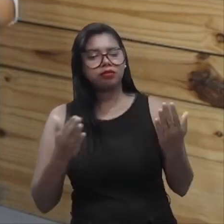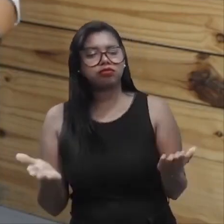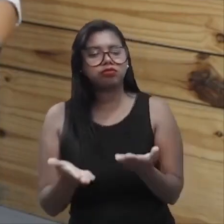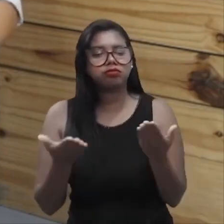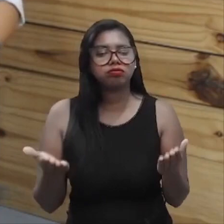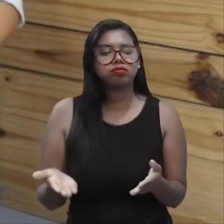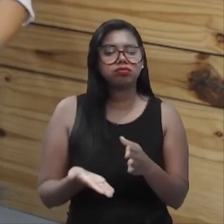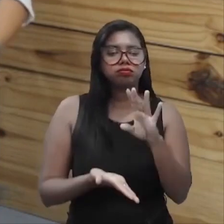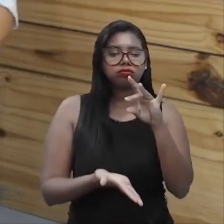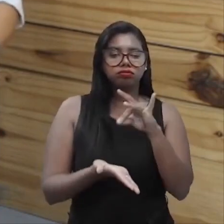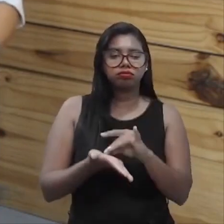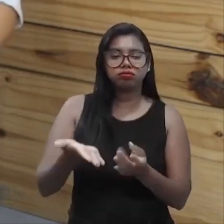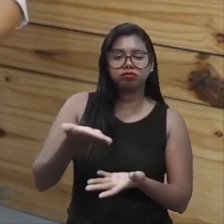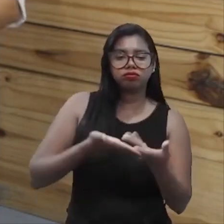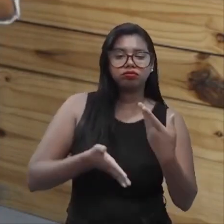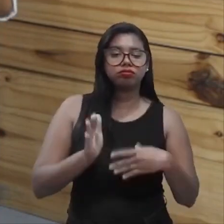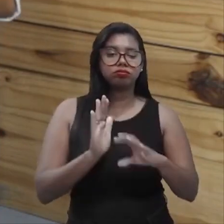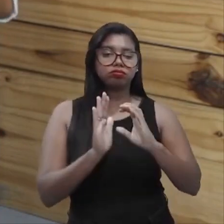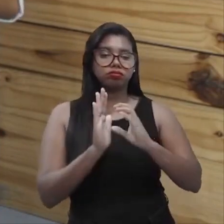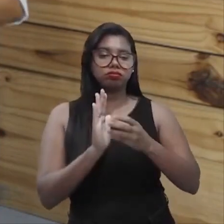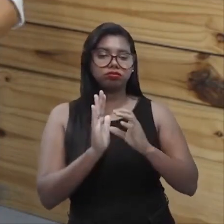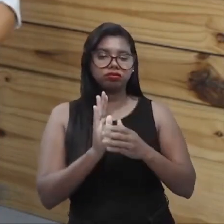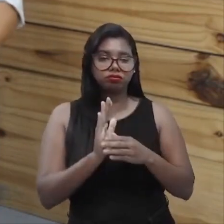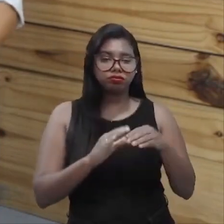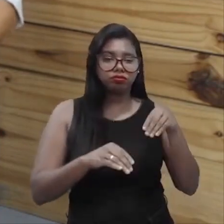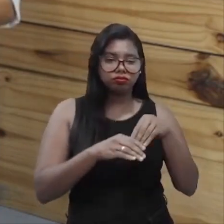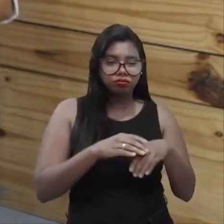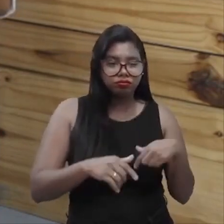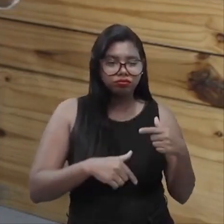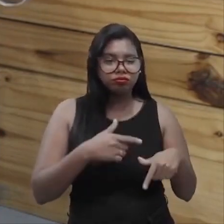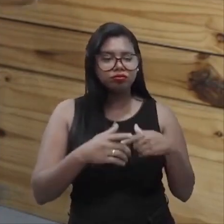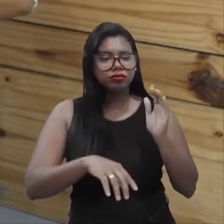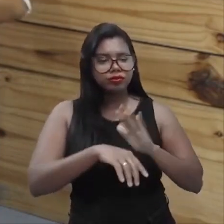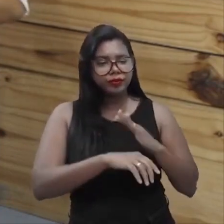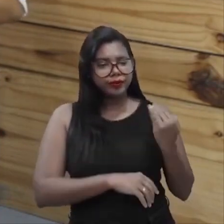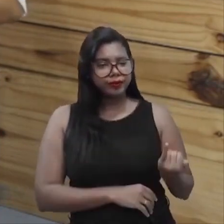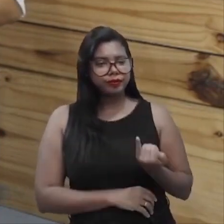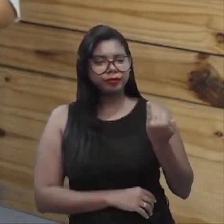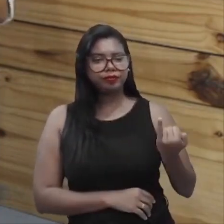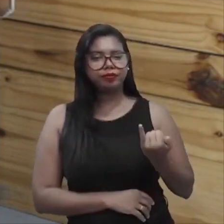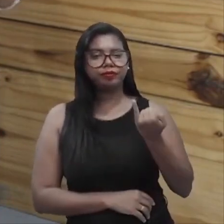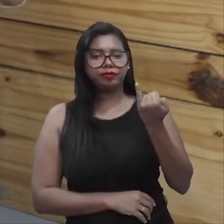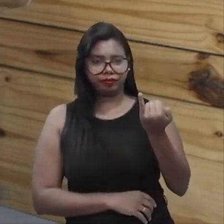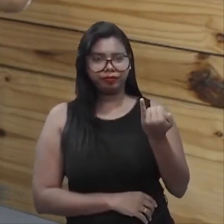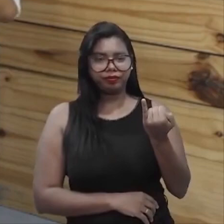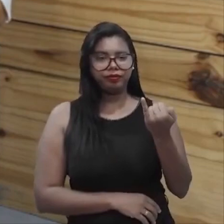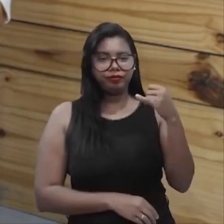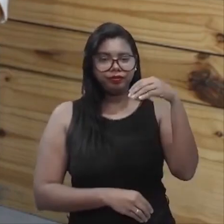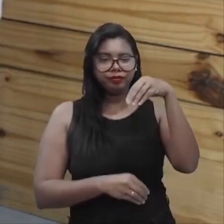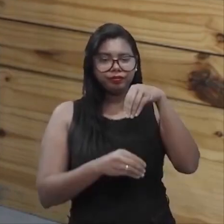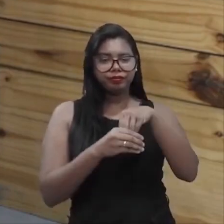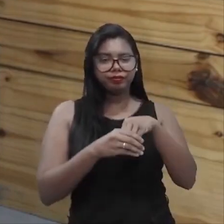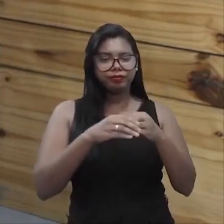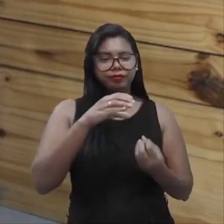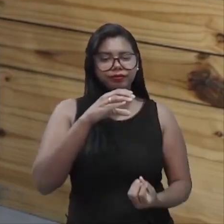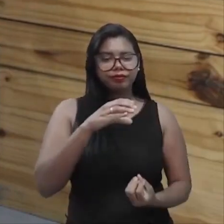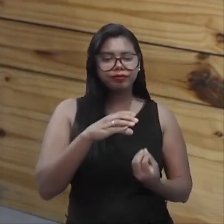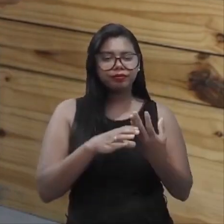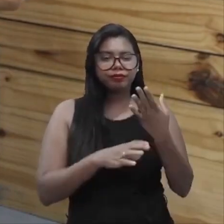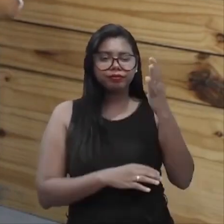na sensibilização dos colaboradores, de que é importante se introjetar, internalizar, criar a